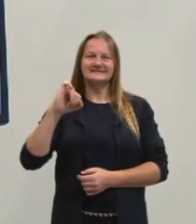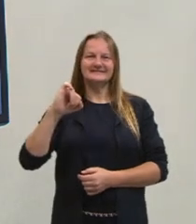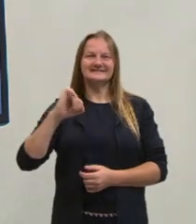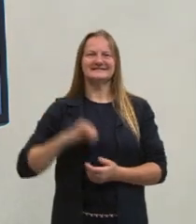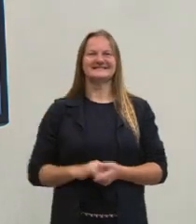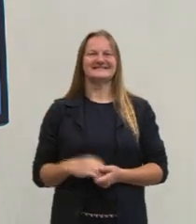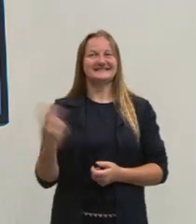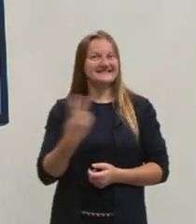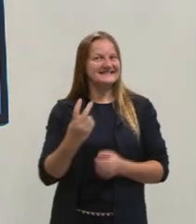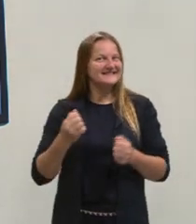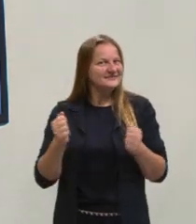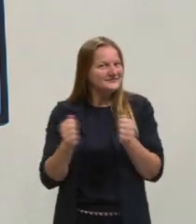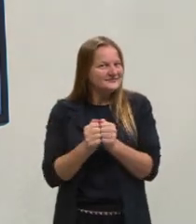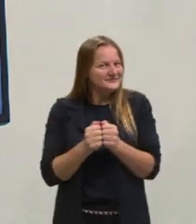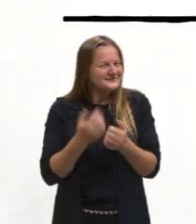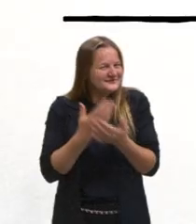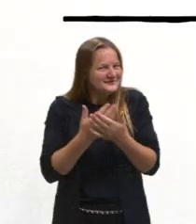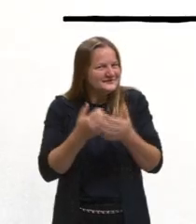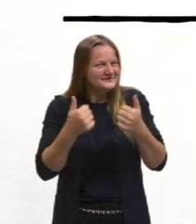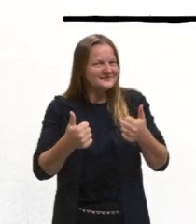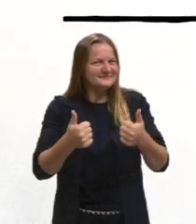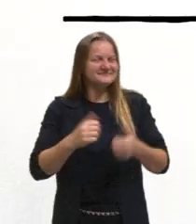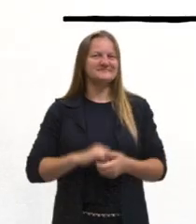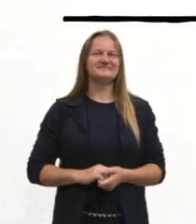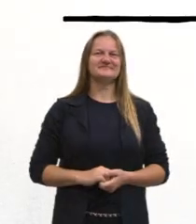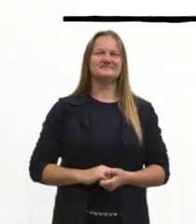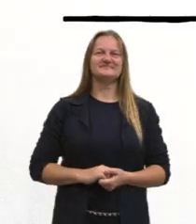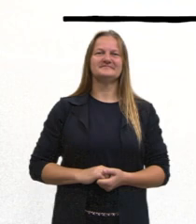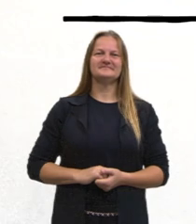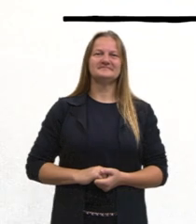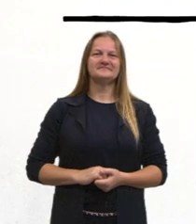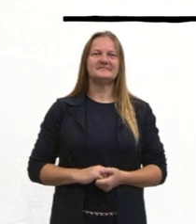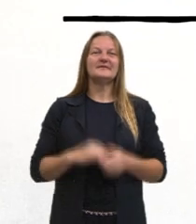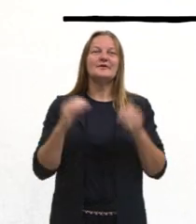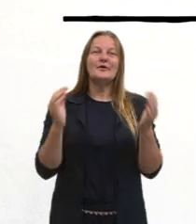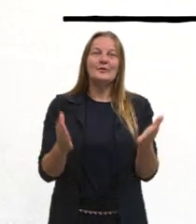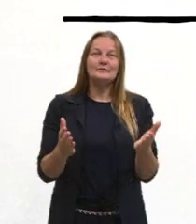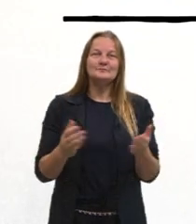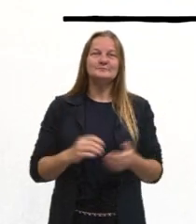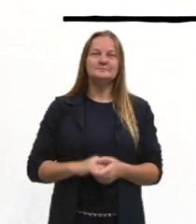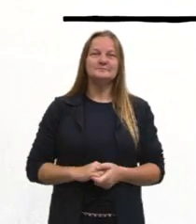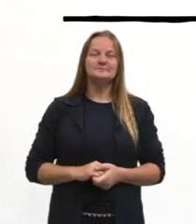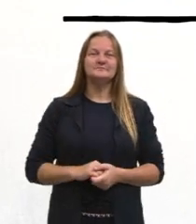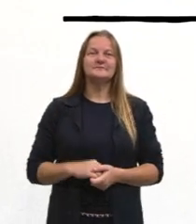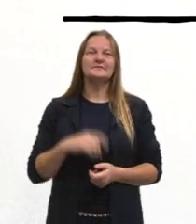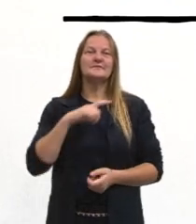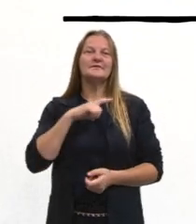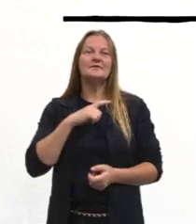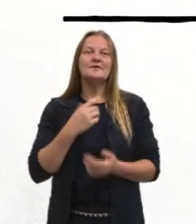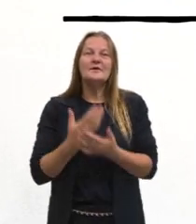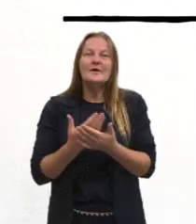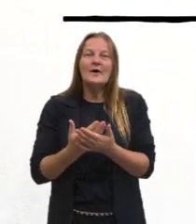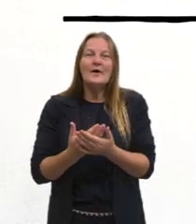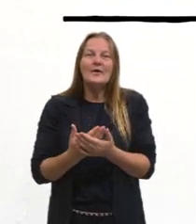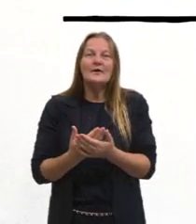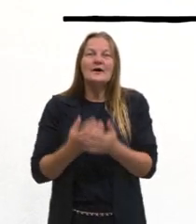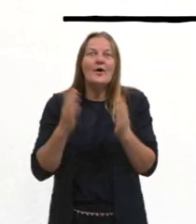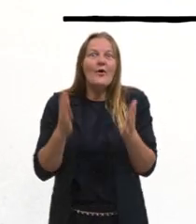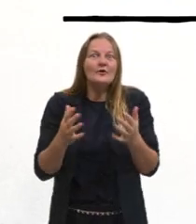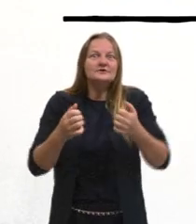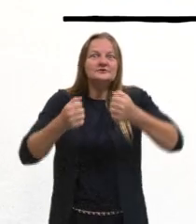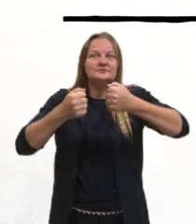Vamos lá então para a nossa aula de hoje? Bom, hoje vamos ter a aula sobre anatomia